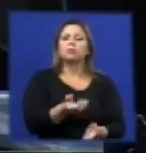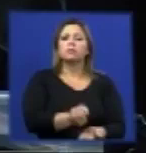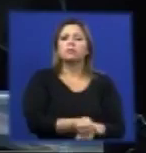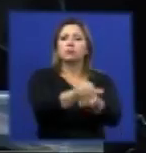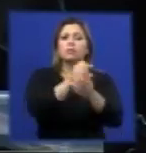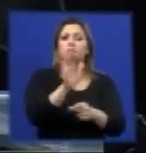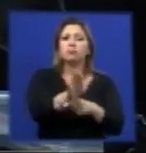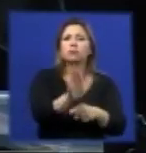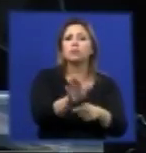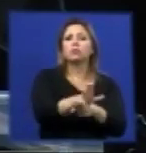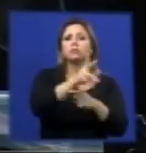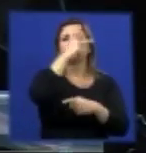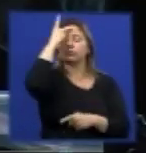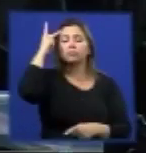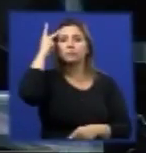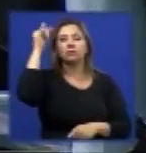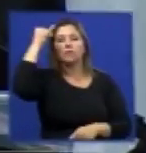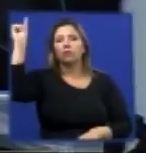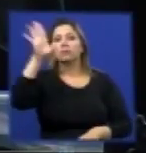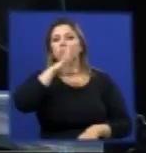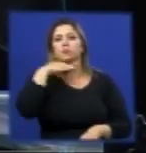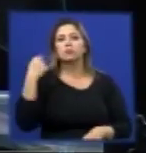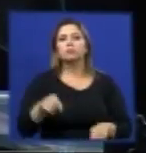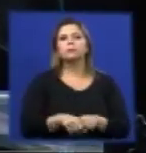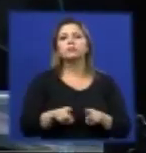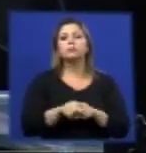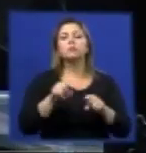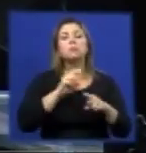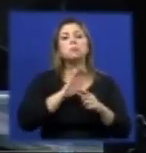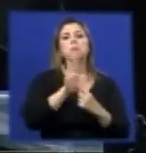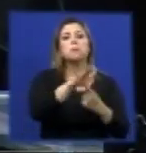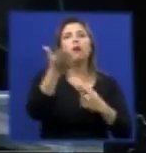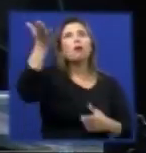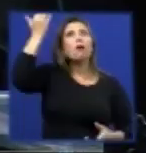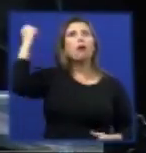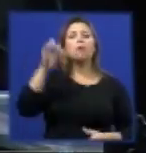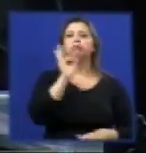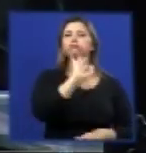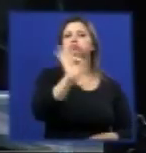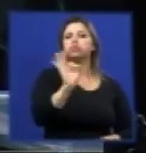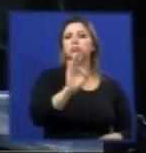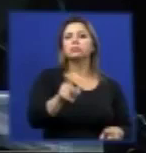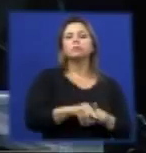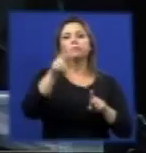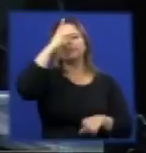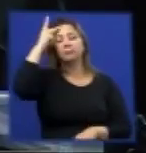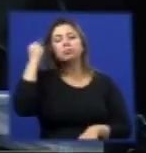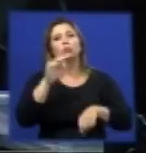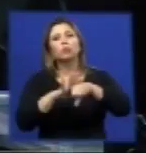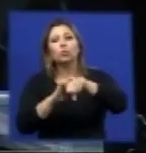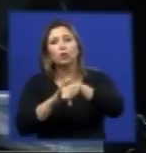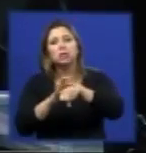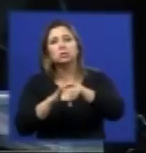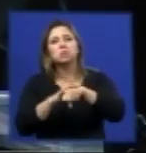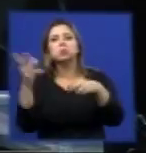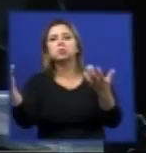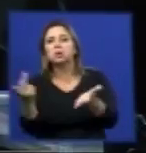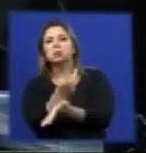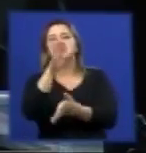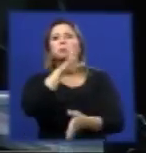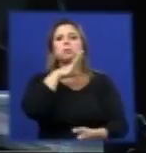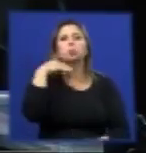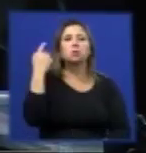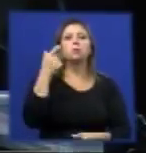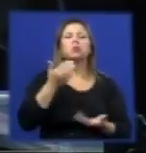diminuição desses óbitos o que se não se verifica nas décadas passadas quando se registra essas curvas com picos que são